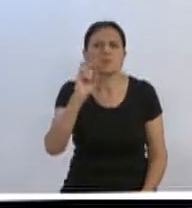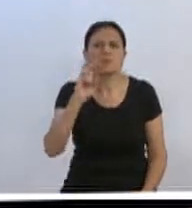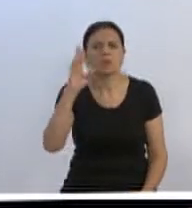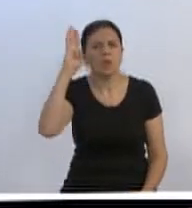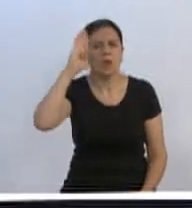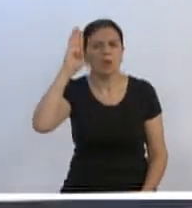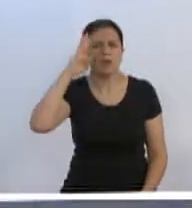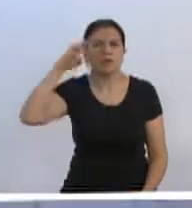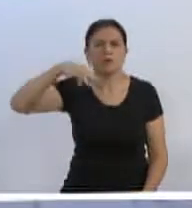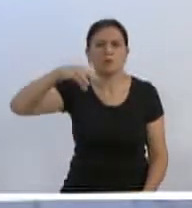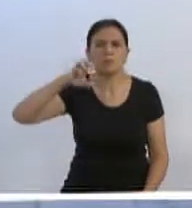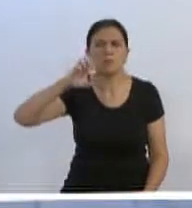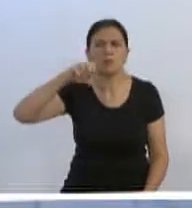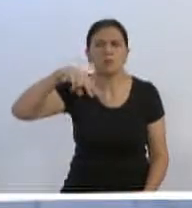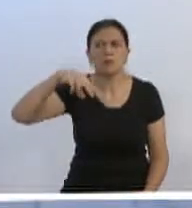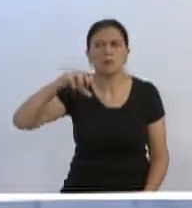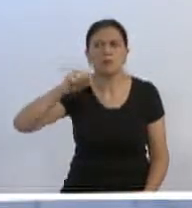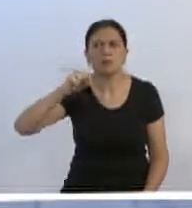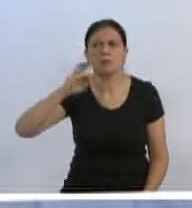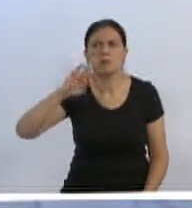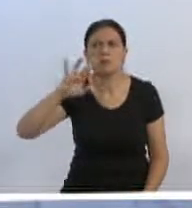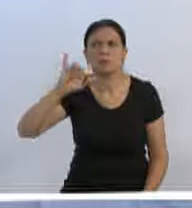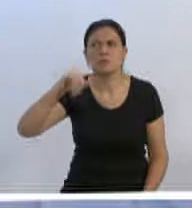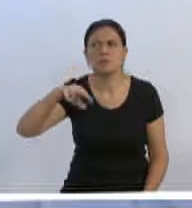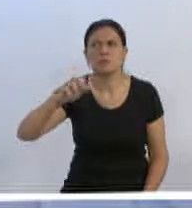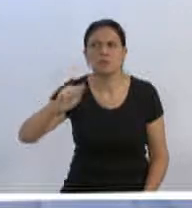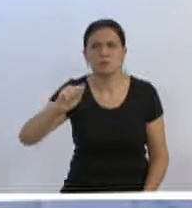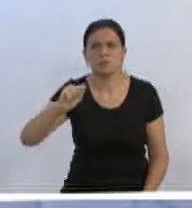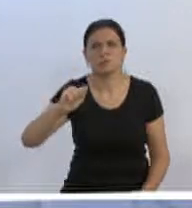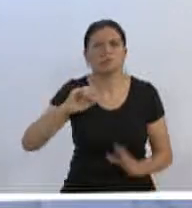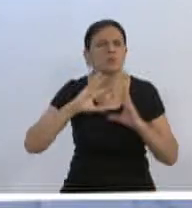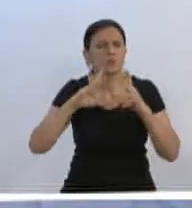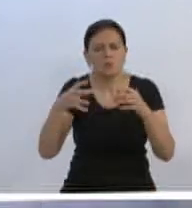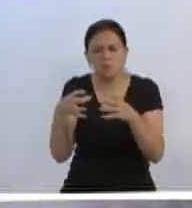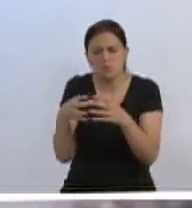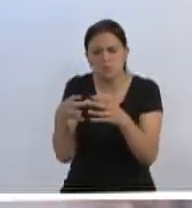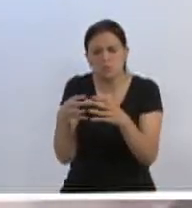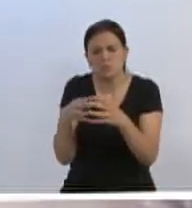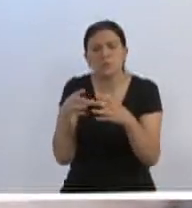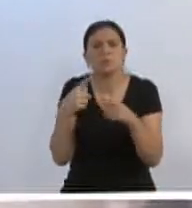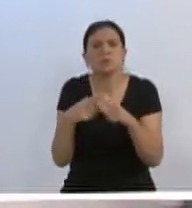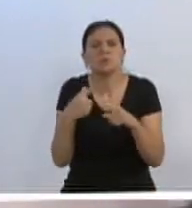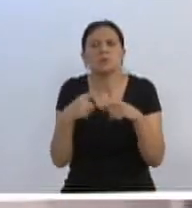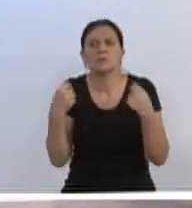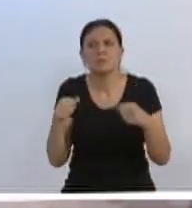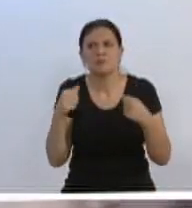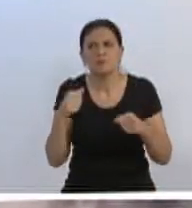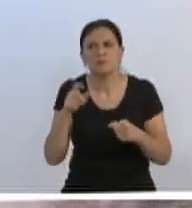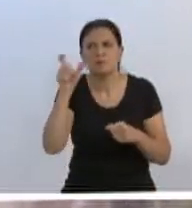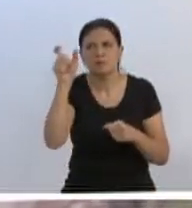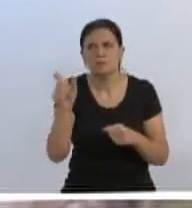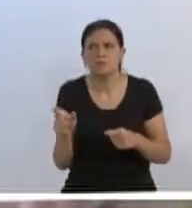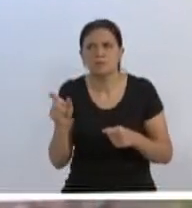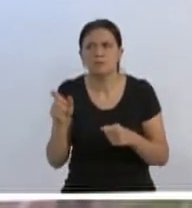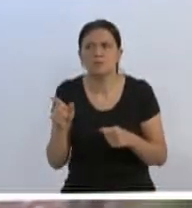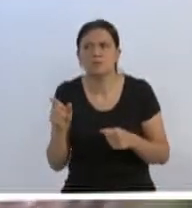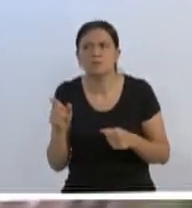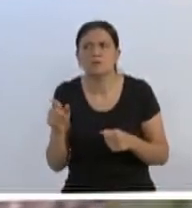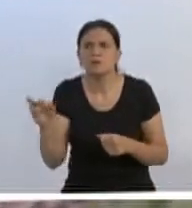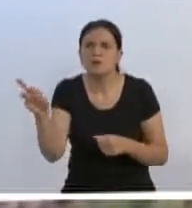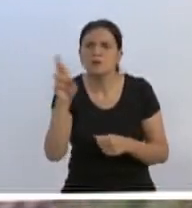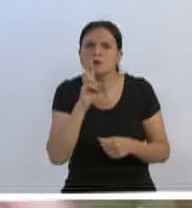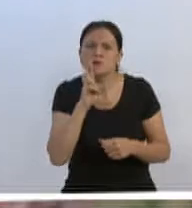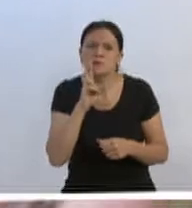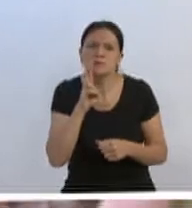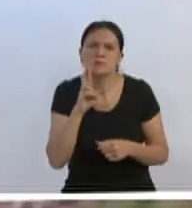plenário da Secretaria de Serviços Urbanos, o Ricardinho, o André Dal Piazza, enfim, toda a sua equipe, porque precisamos de pessoas que, pelo menos, pelo menos te deem retorno das